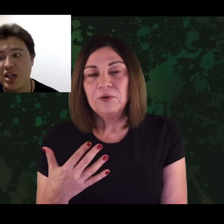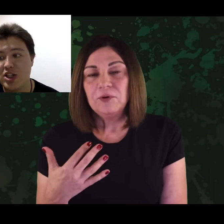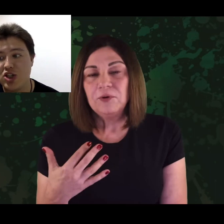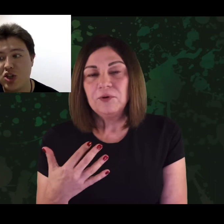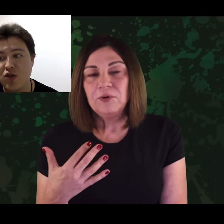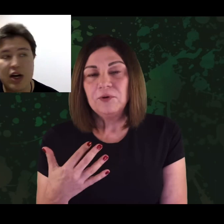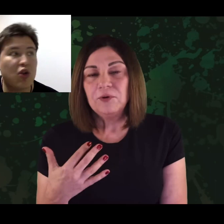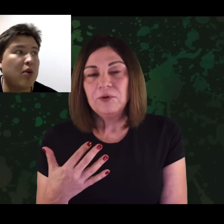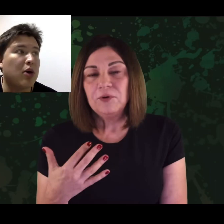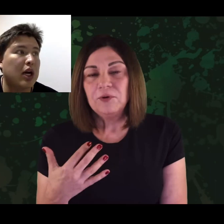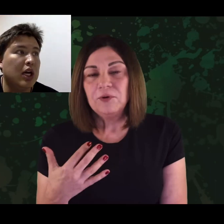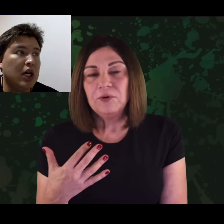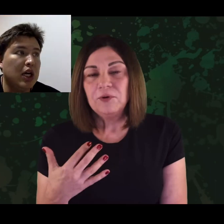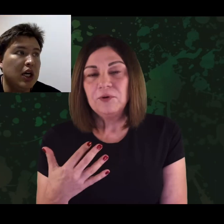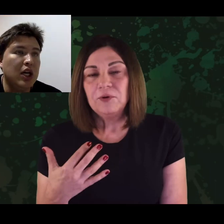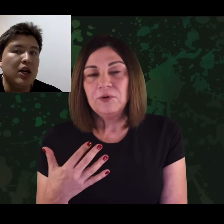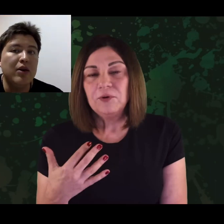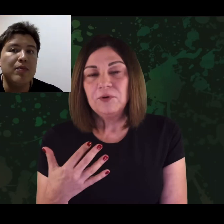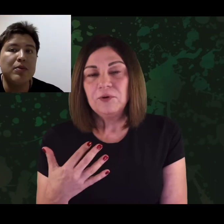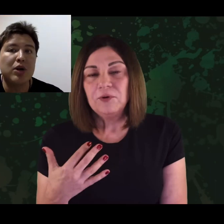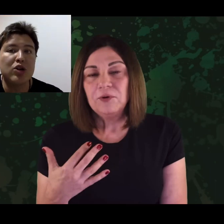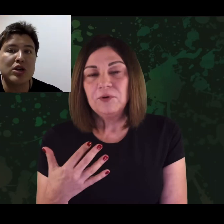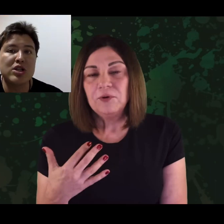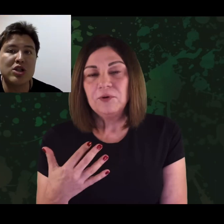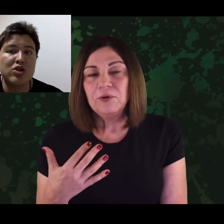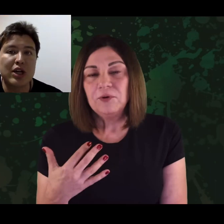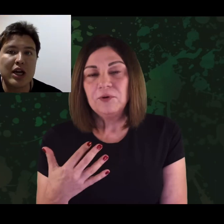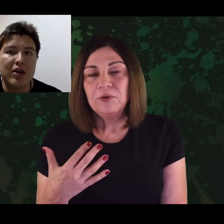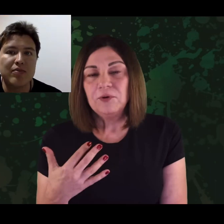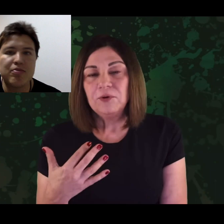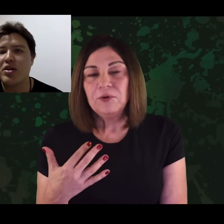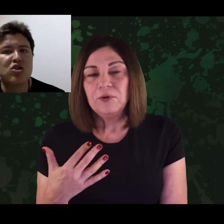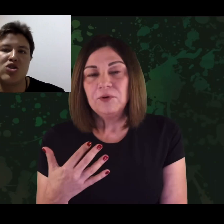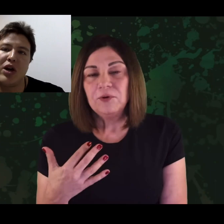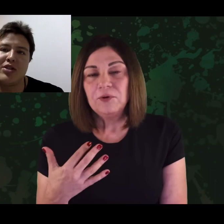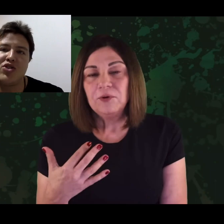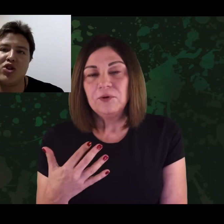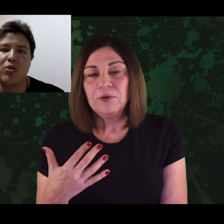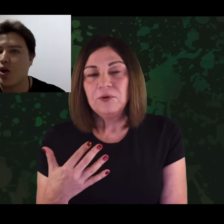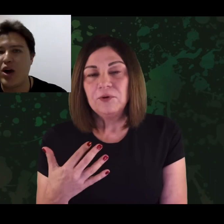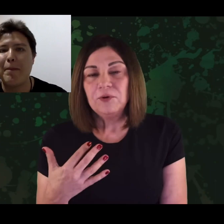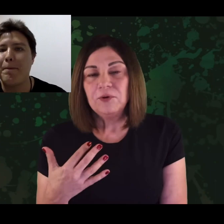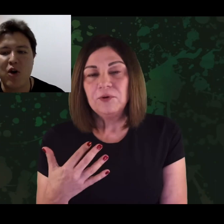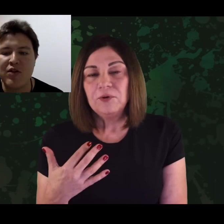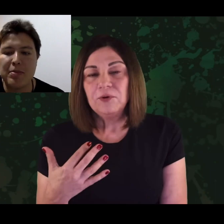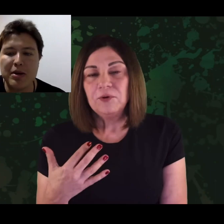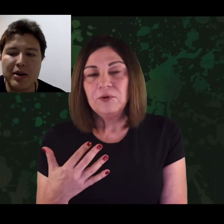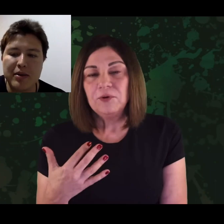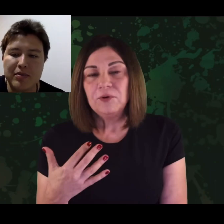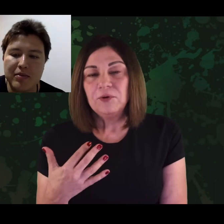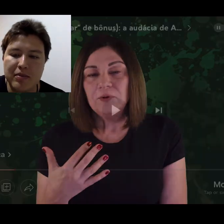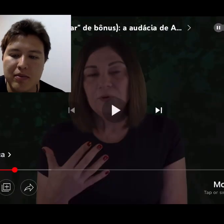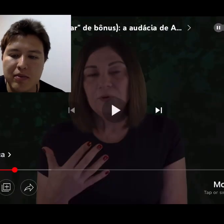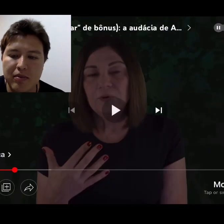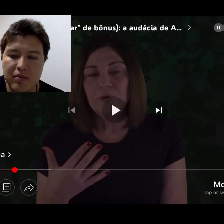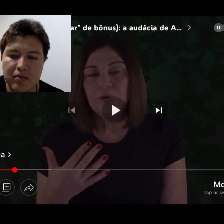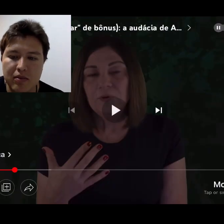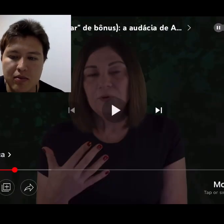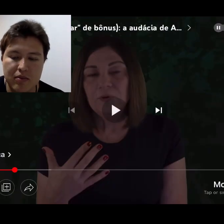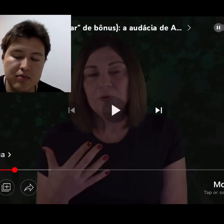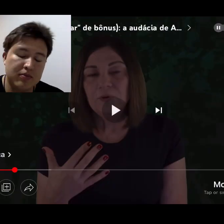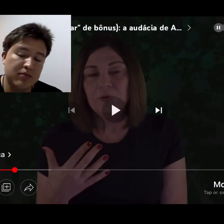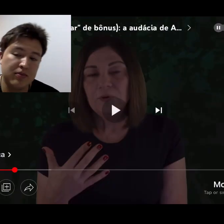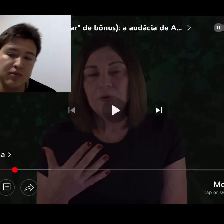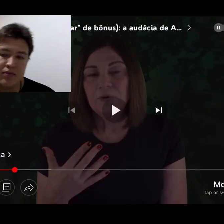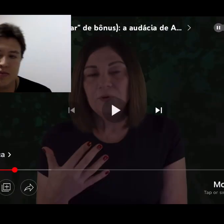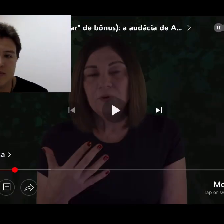gente pode ter assistido e ficava como... Porque eu estou assistindo isso aqui. Mas continuam assistindo, porque eu não sou para a Uma coisa